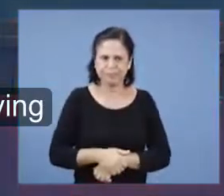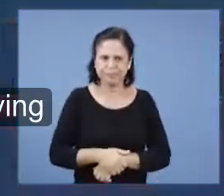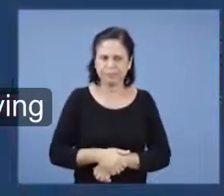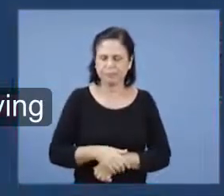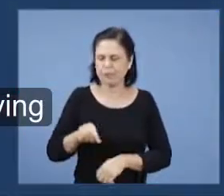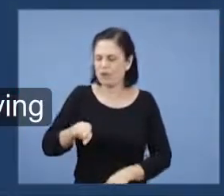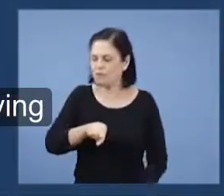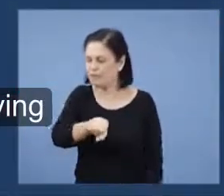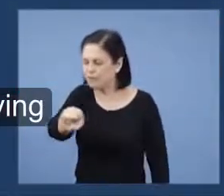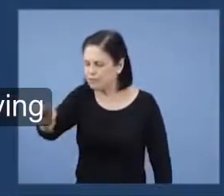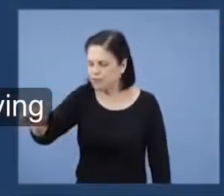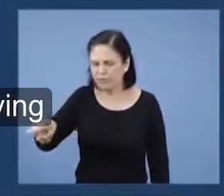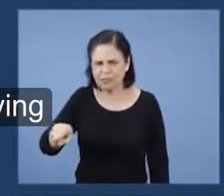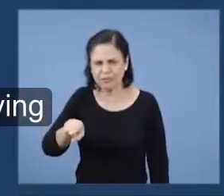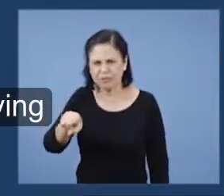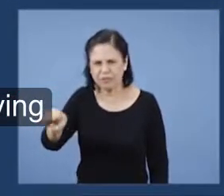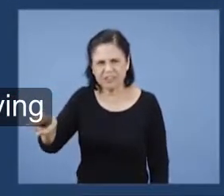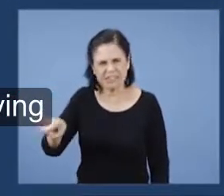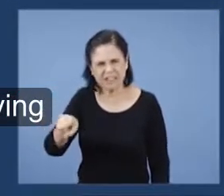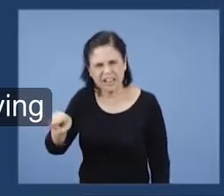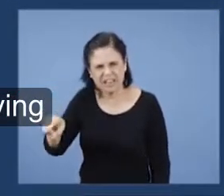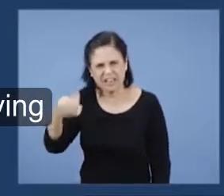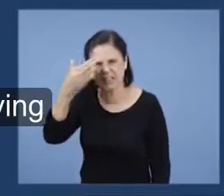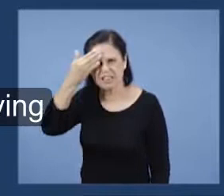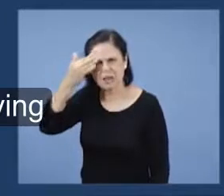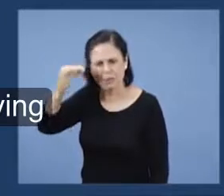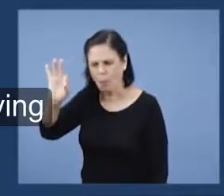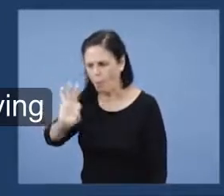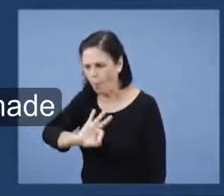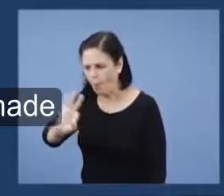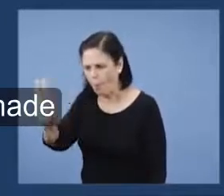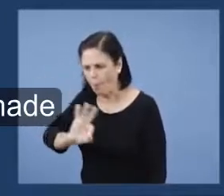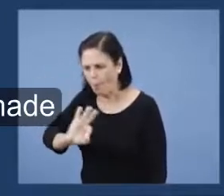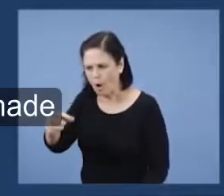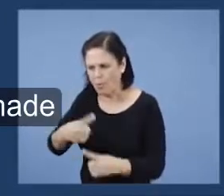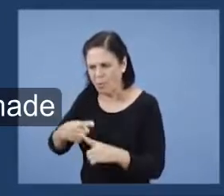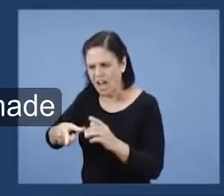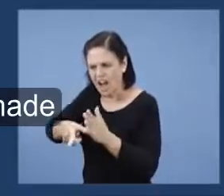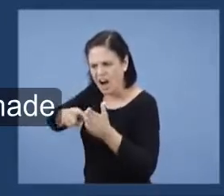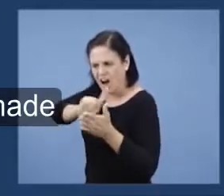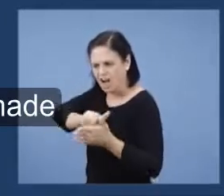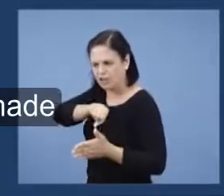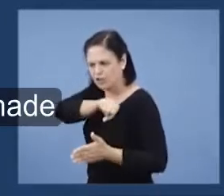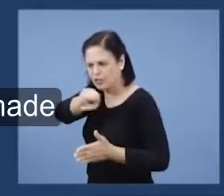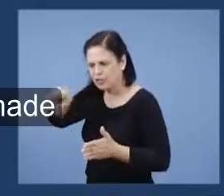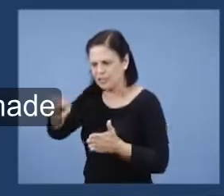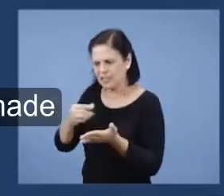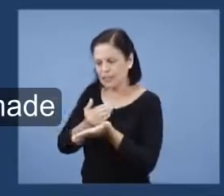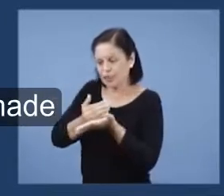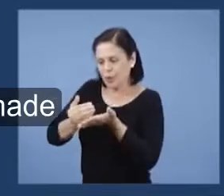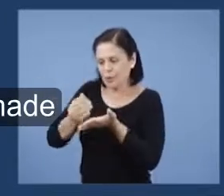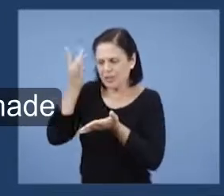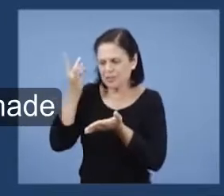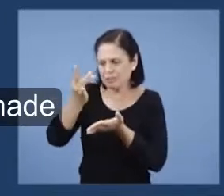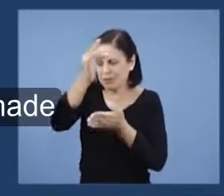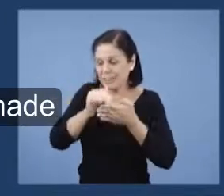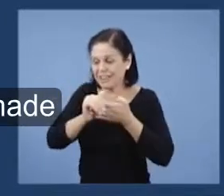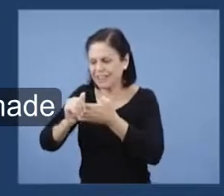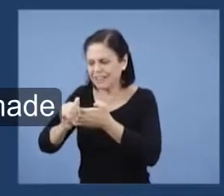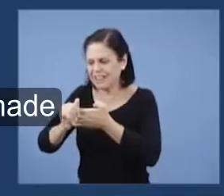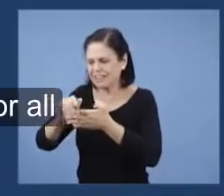Sois vós, tão insensatos, que tendo começado pelo Espírito...